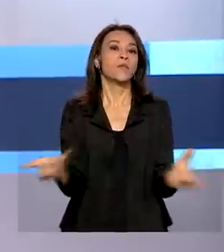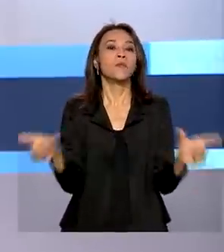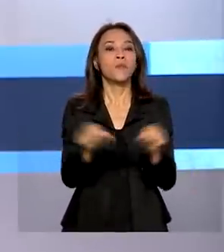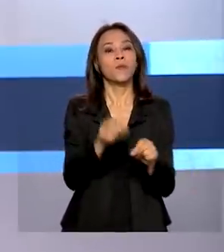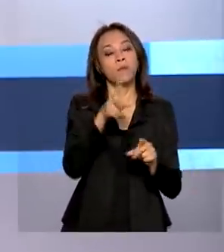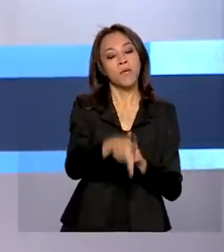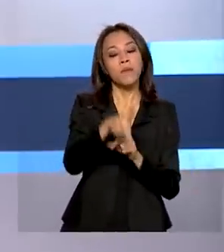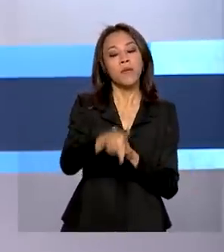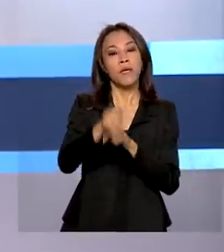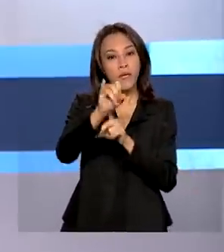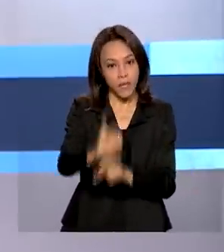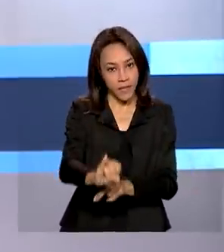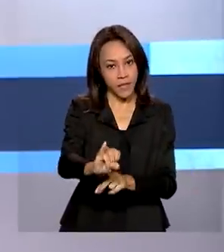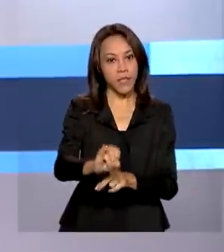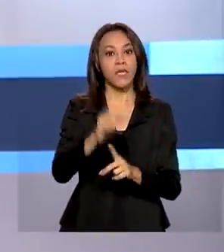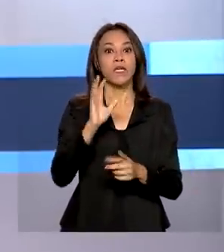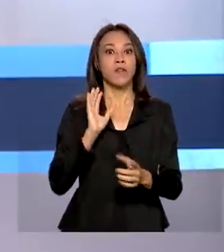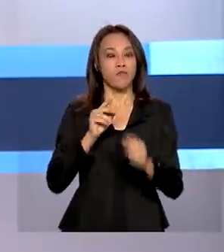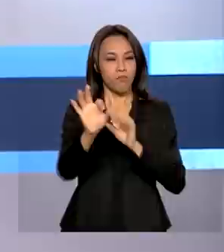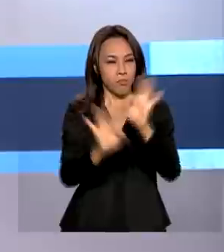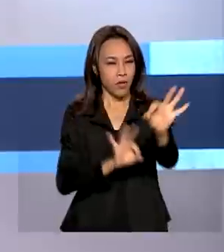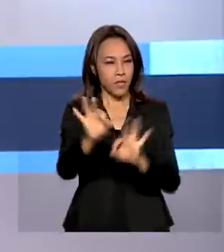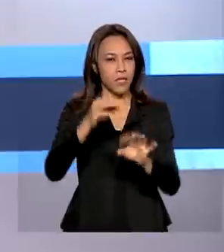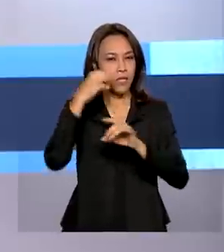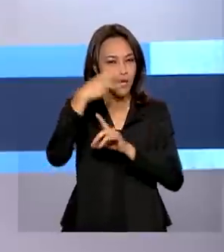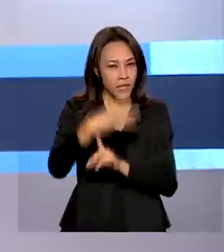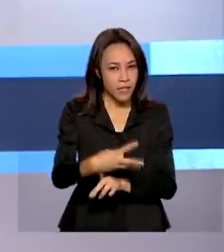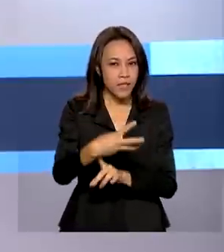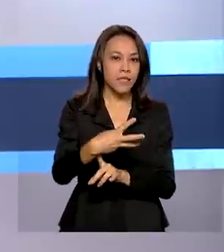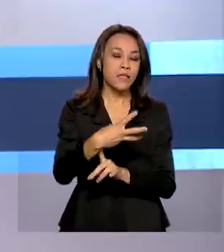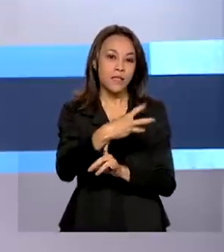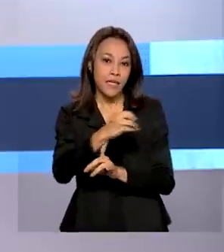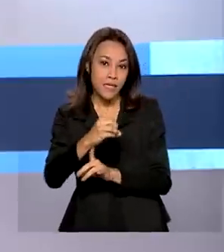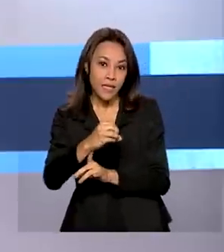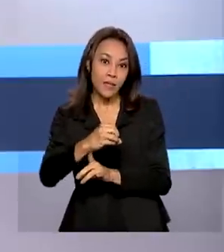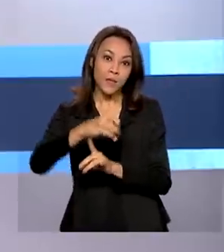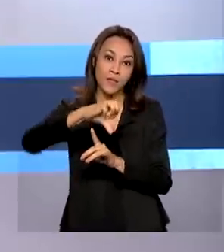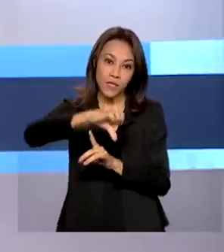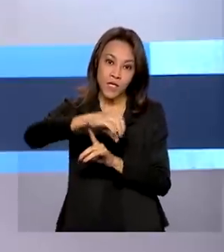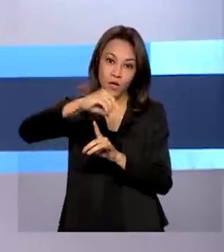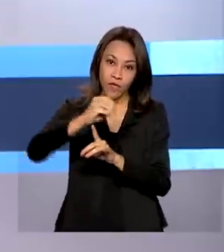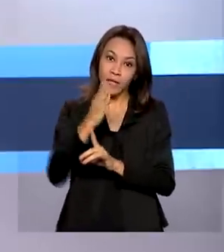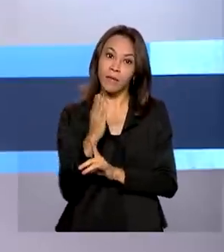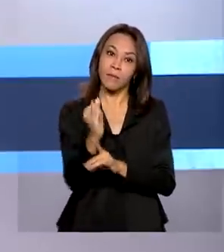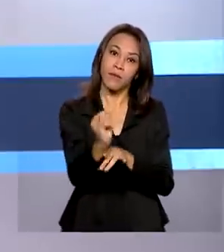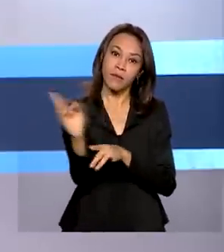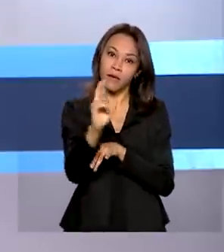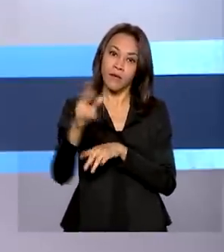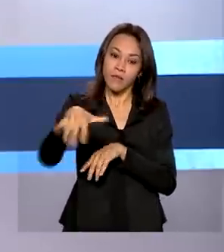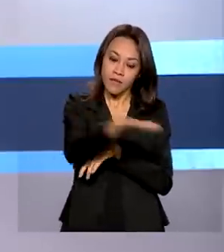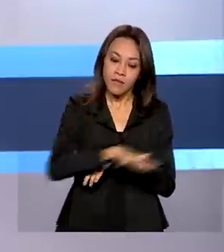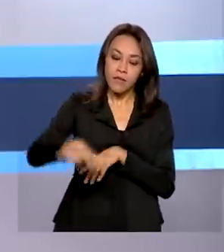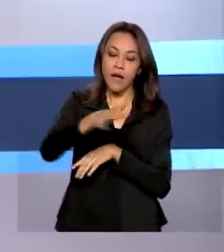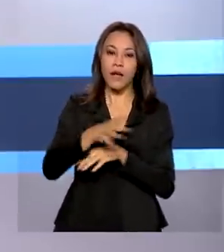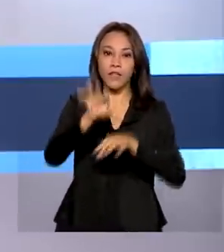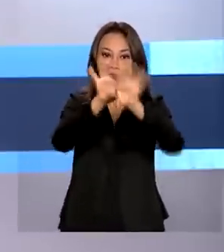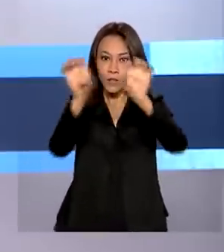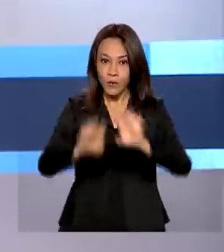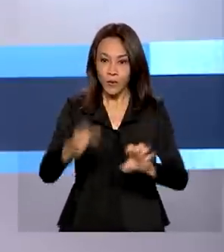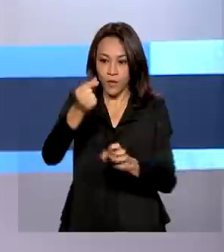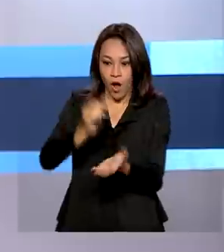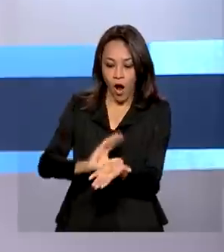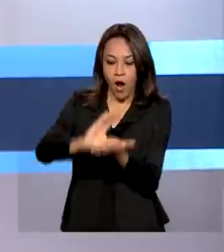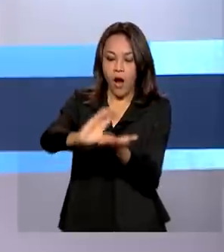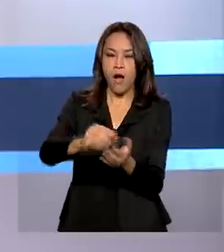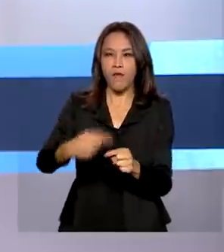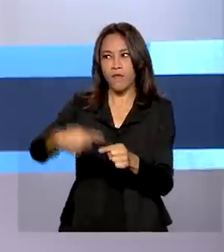para o ano que vem 390 bilhões de reais em investimentos no setor de infraestrutura do país. A previsão foi